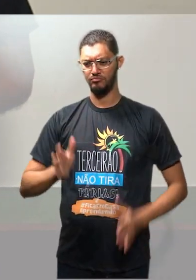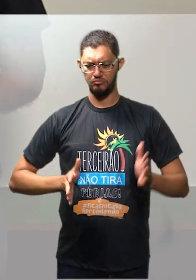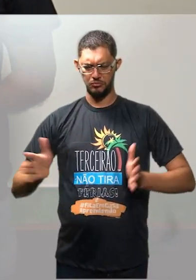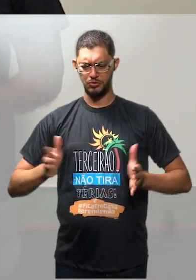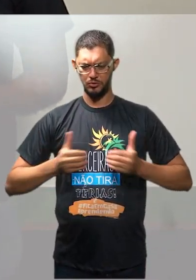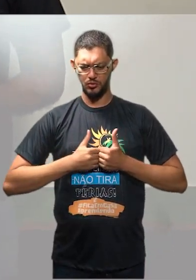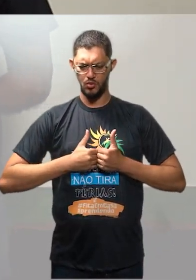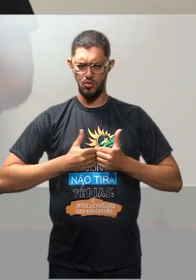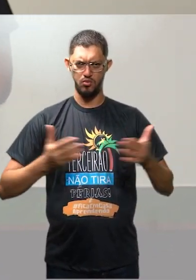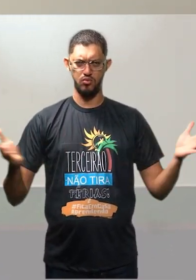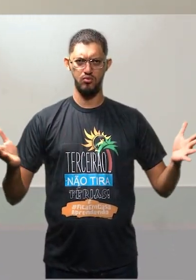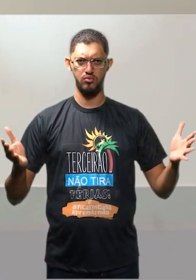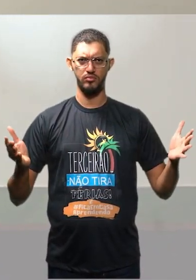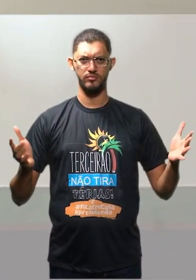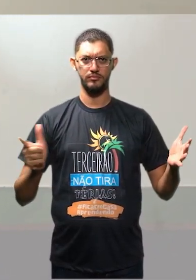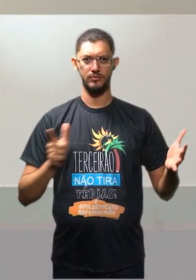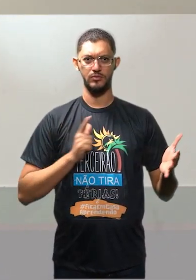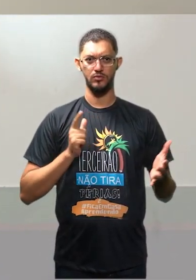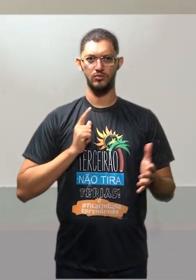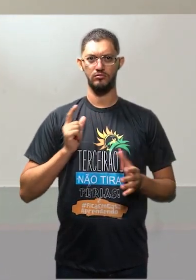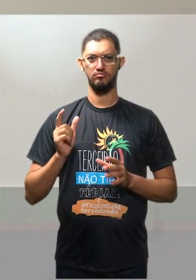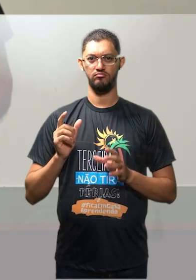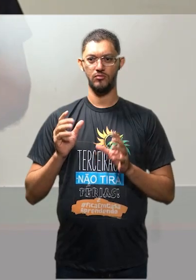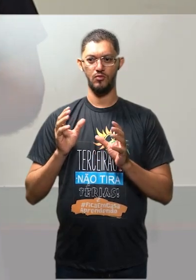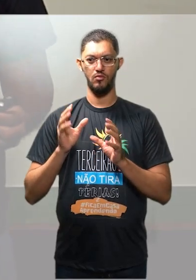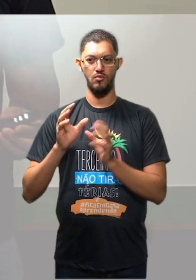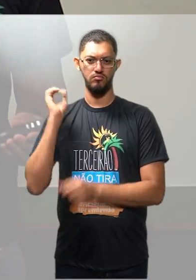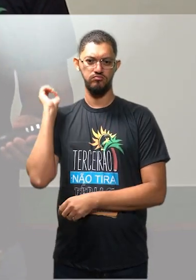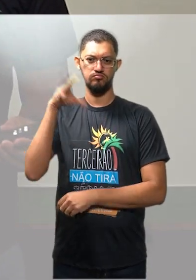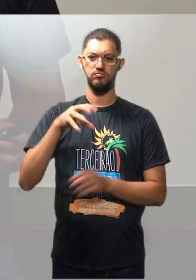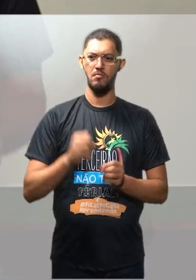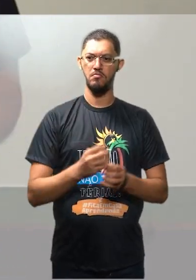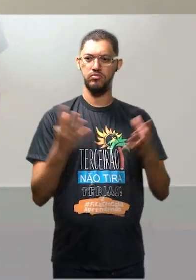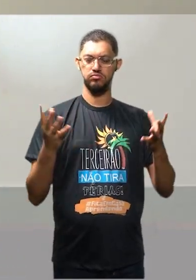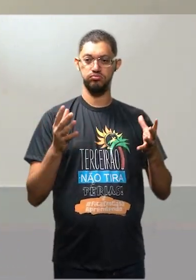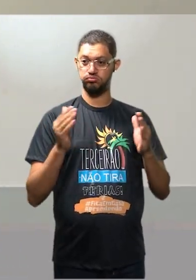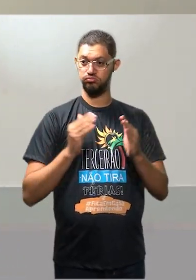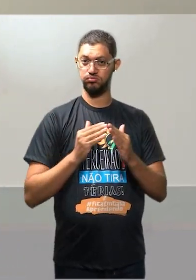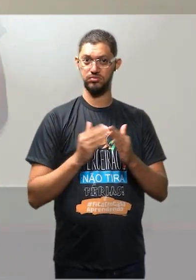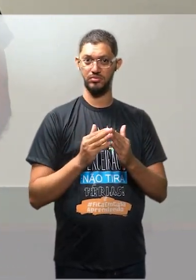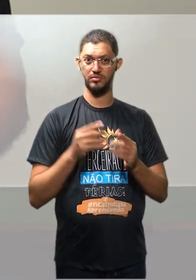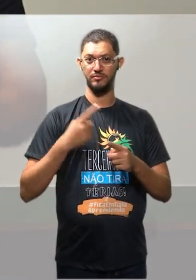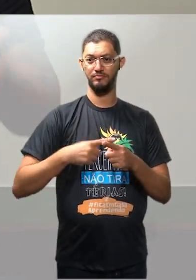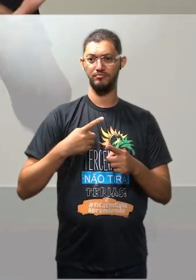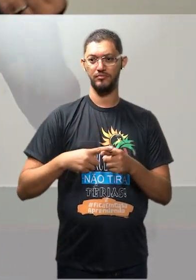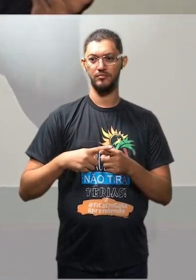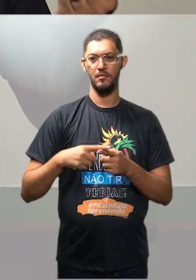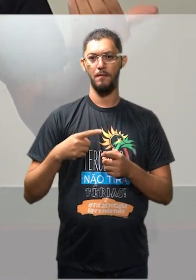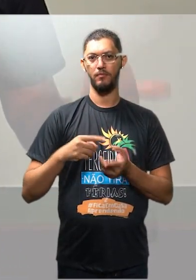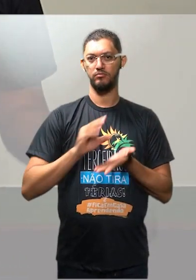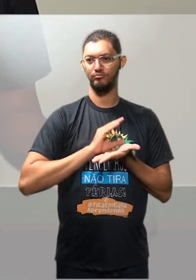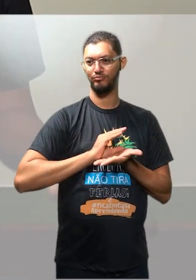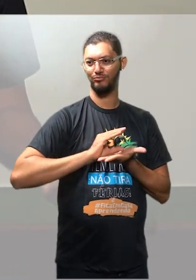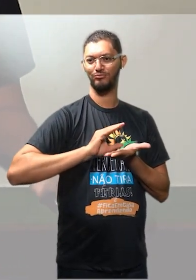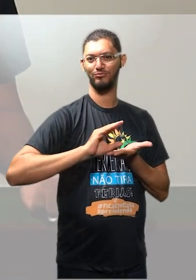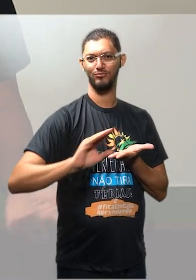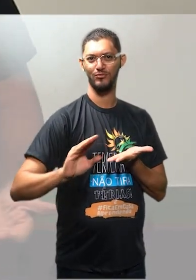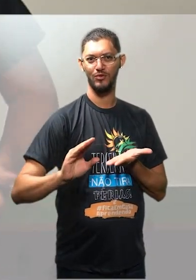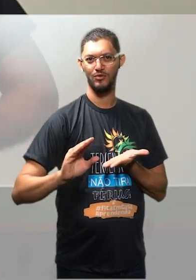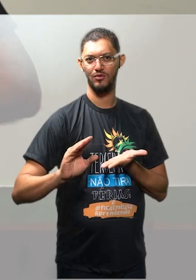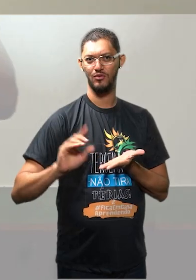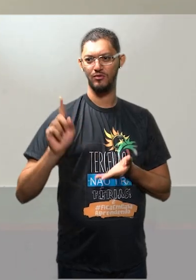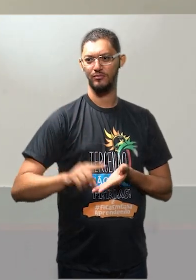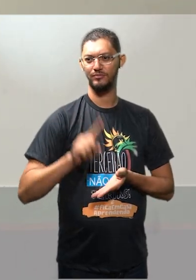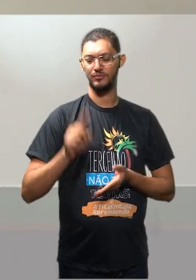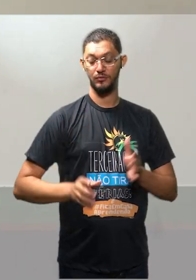de abertura, jogaram um coquetel molotófico que explodiu a parte de cima. Por quê? Porque ele patrocinava a repressão. E